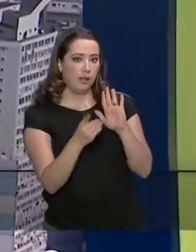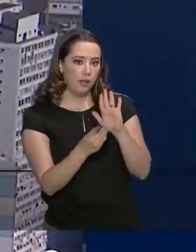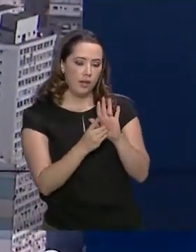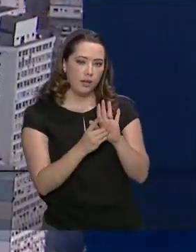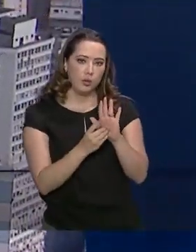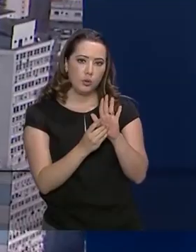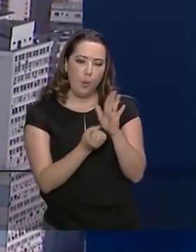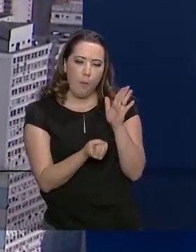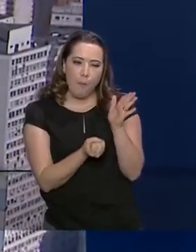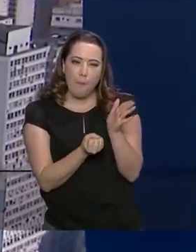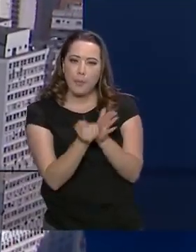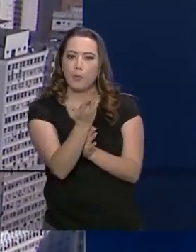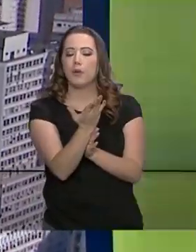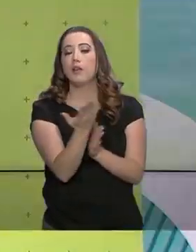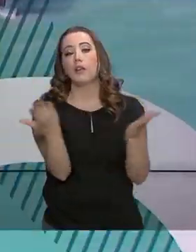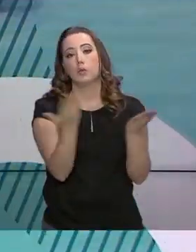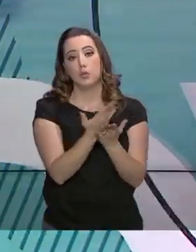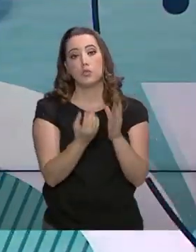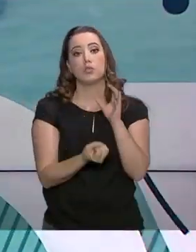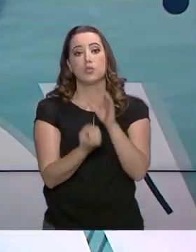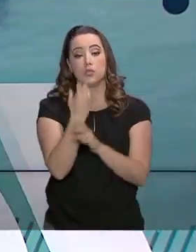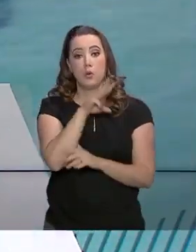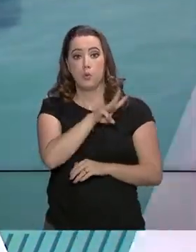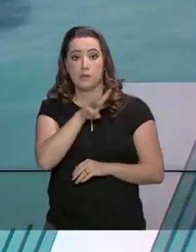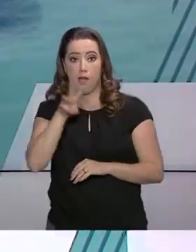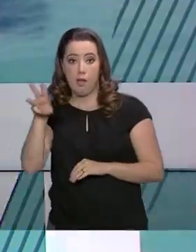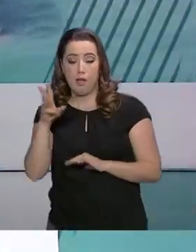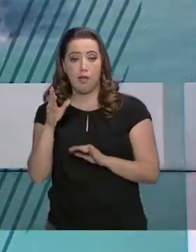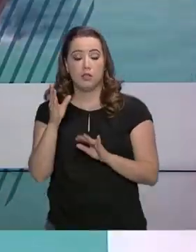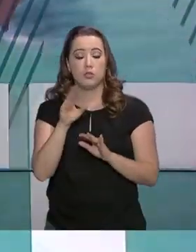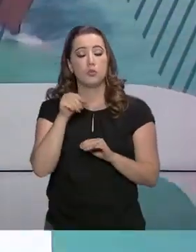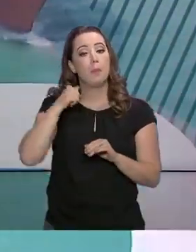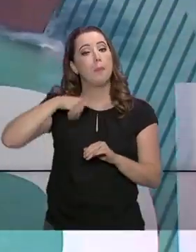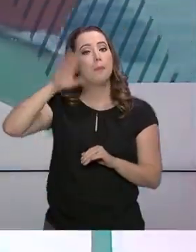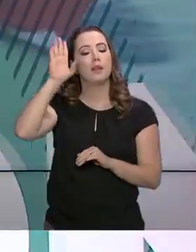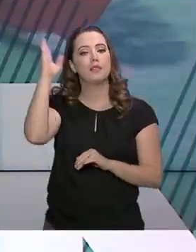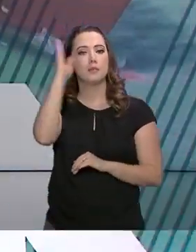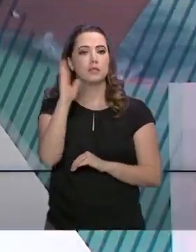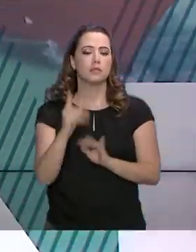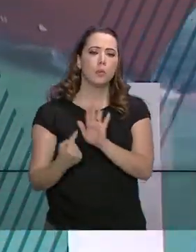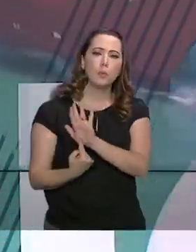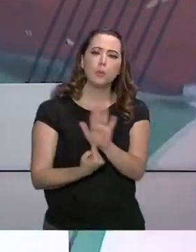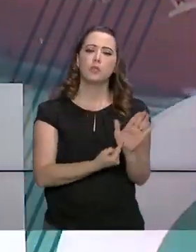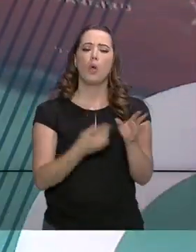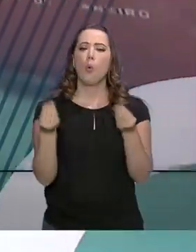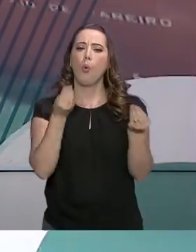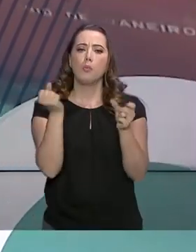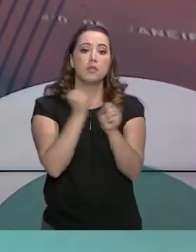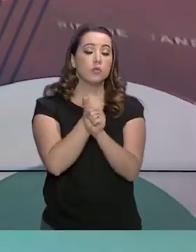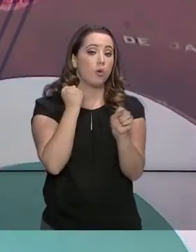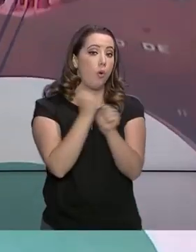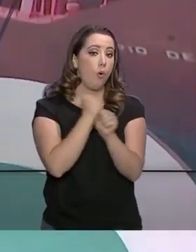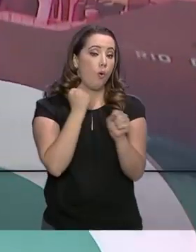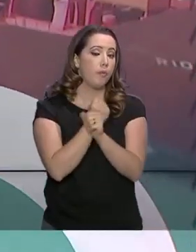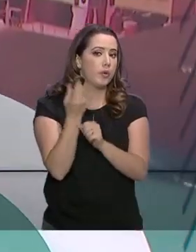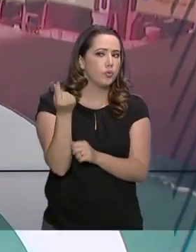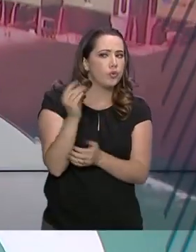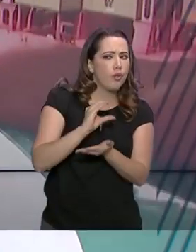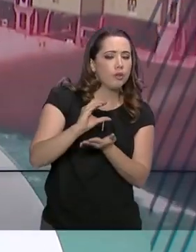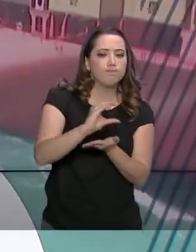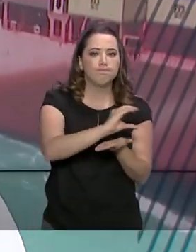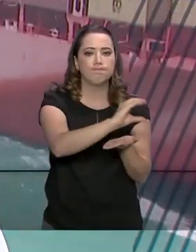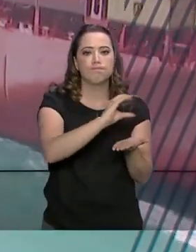cria a plataforma Mais Brasil, uma ferramenta pública que vai oferecer dados sobre a execução de obras e aplicação de recursos